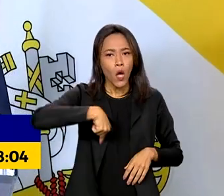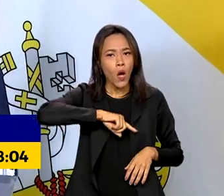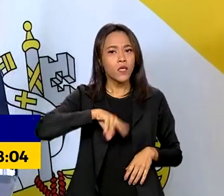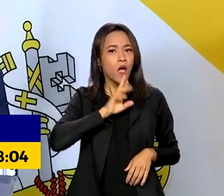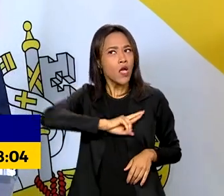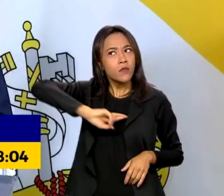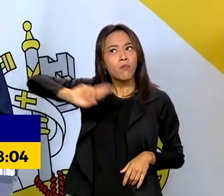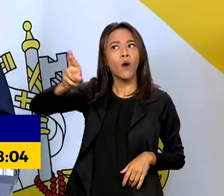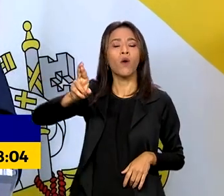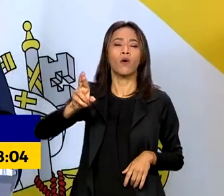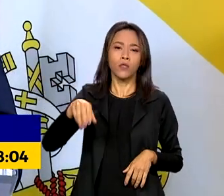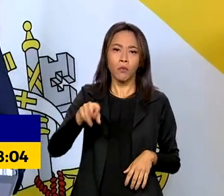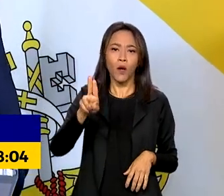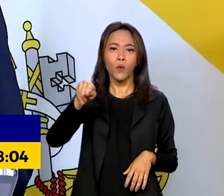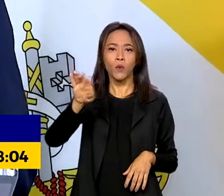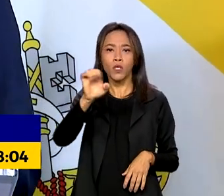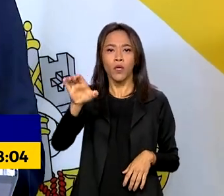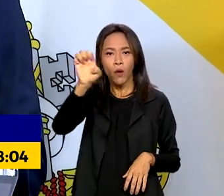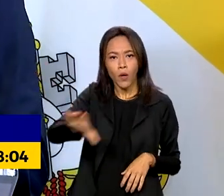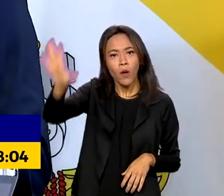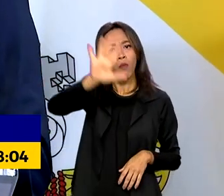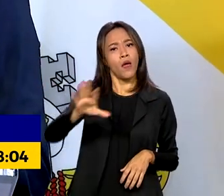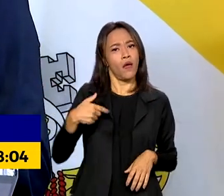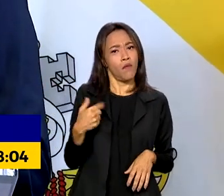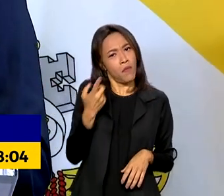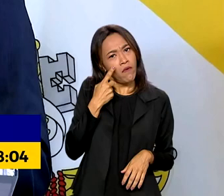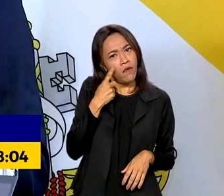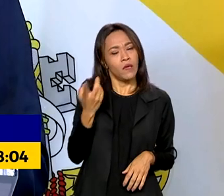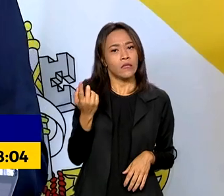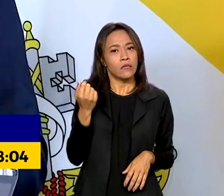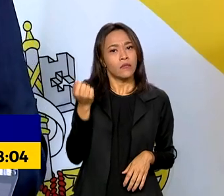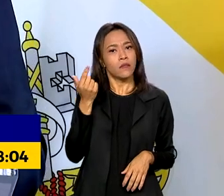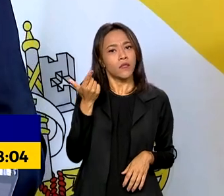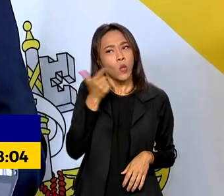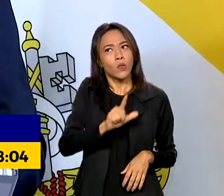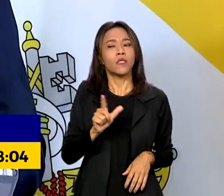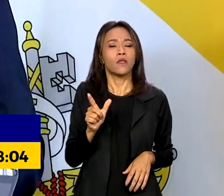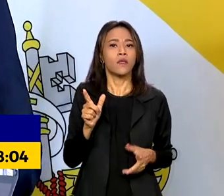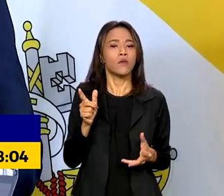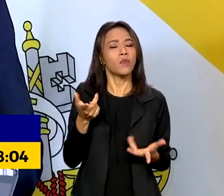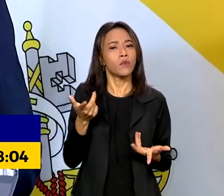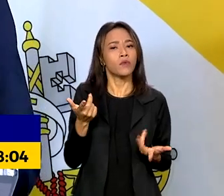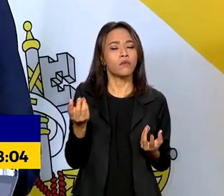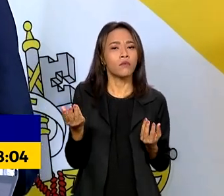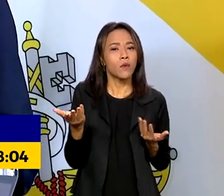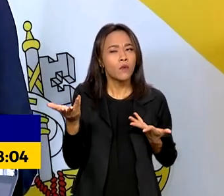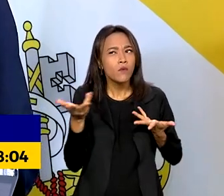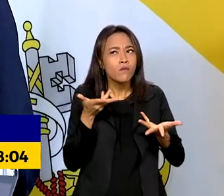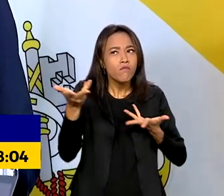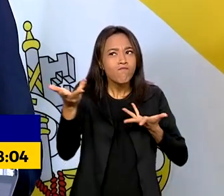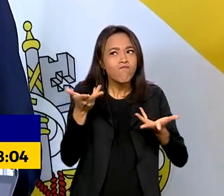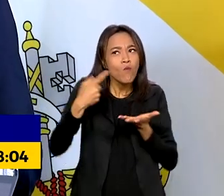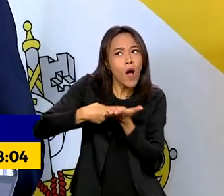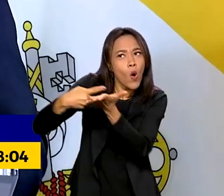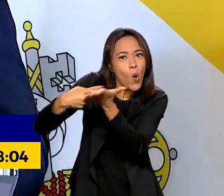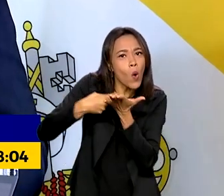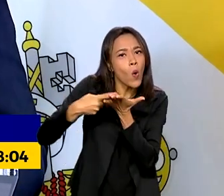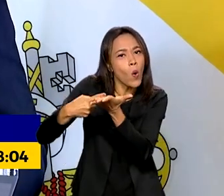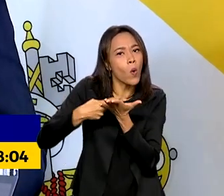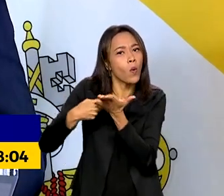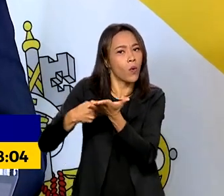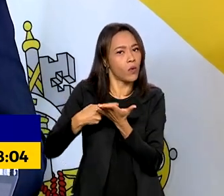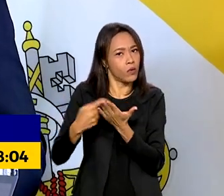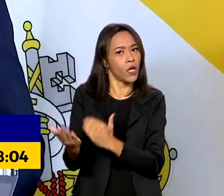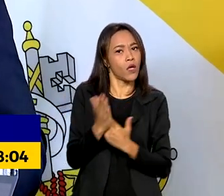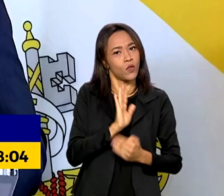e vamos ver se a gente se coloca de acordo para fazermos, sabe, um acordo que favoreça os dois